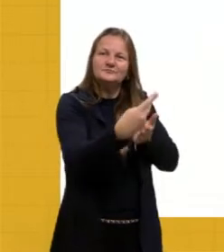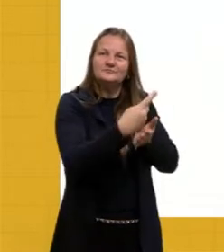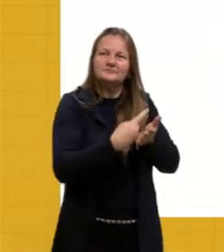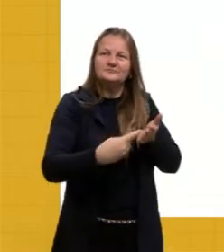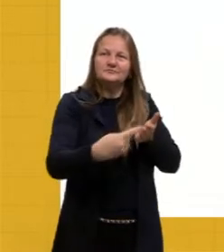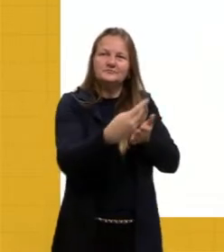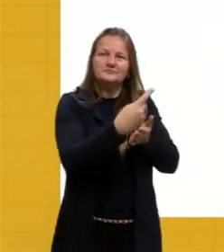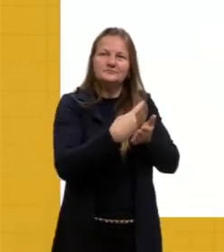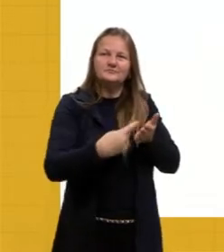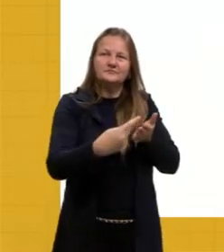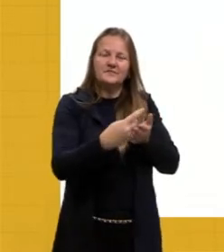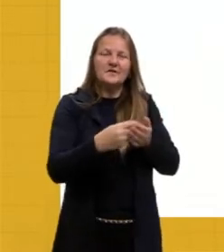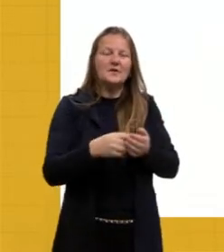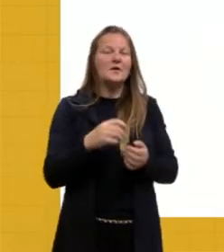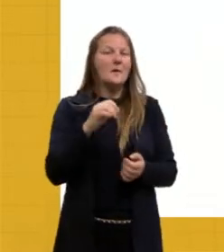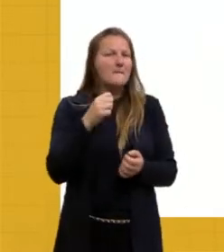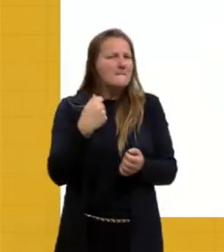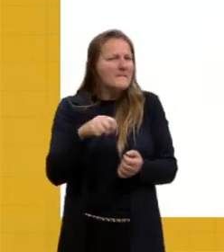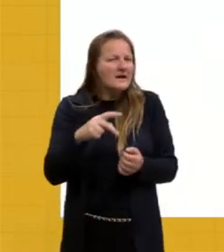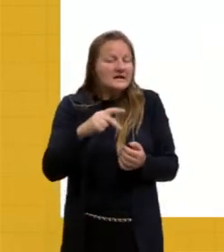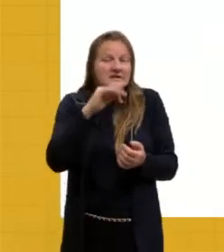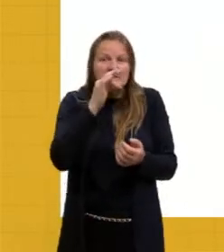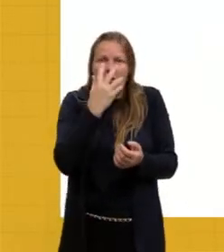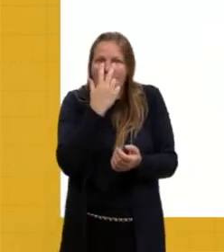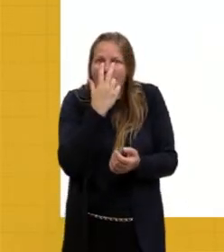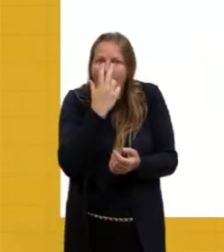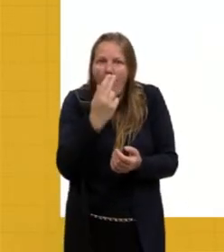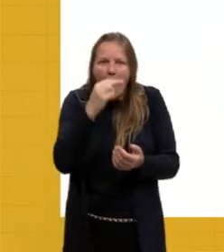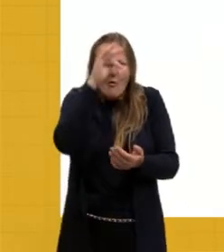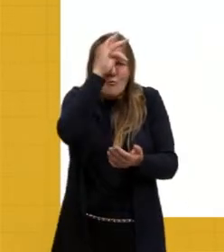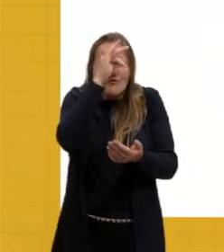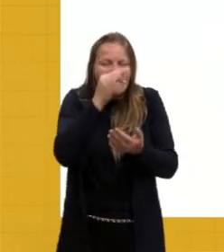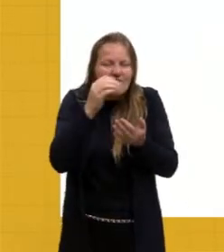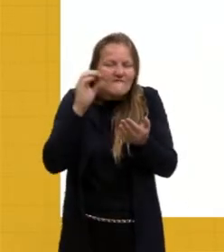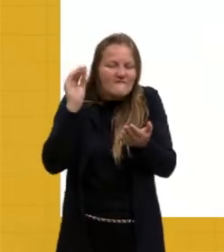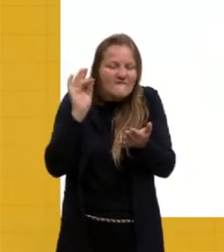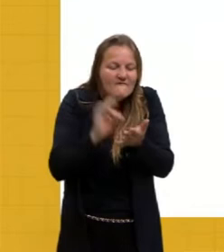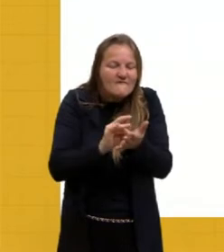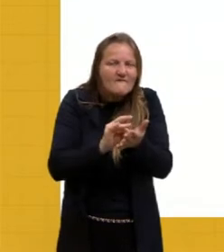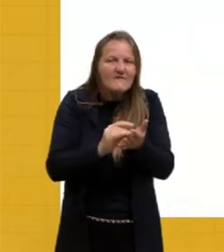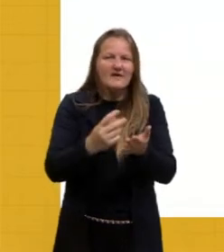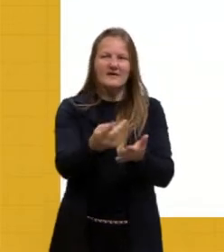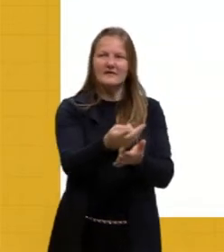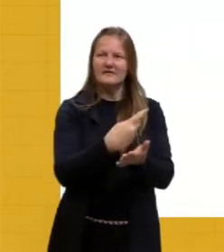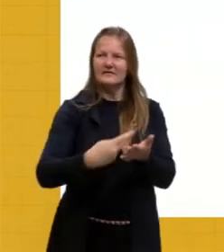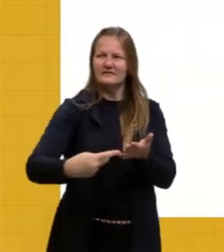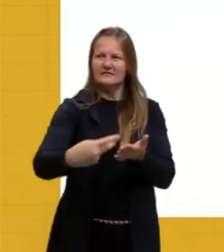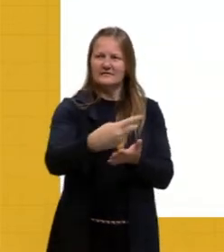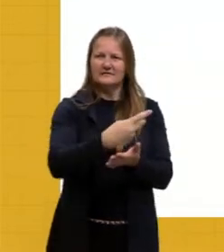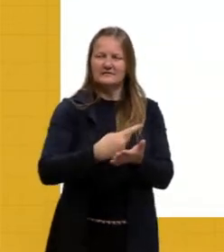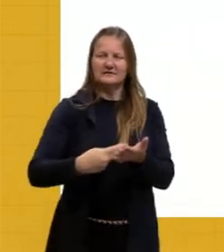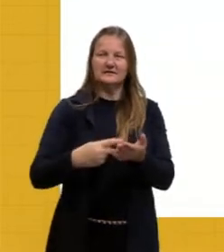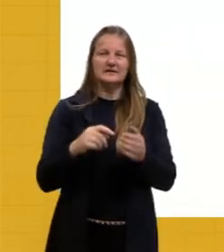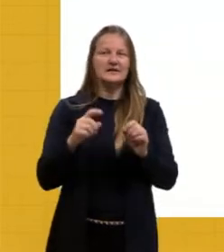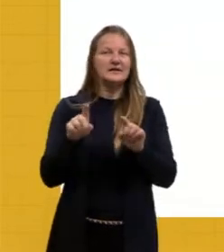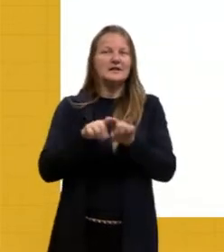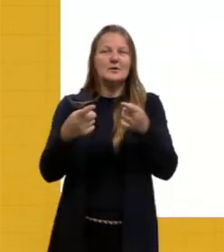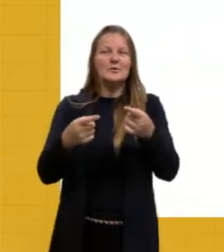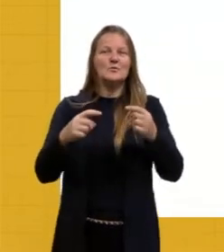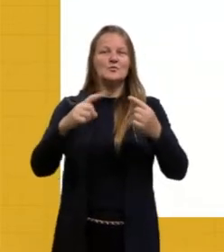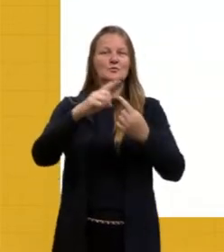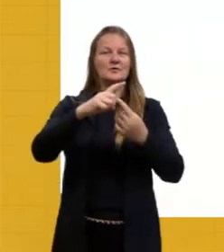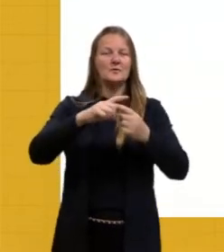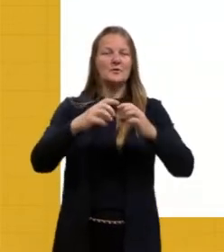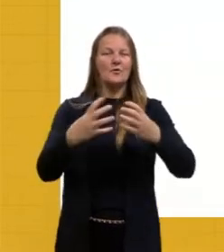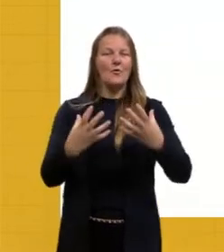mais fiel, né, possível, ele tenta manter a forma, tá, não o tamanho, tanto é que se a gente